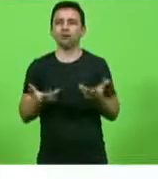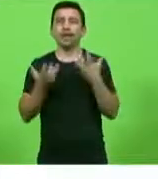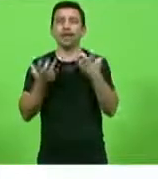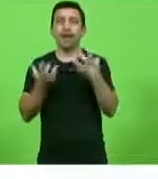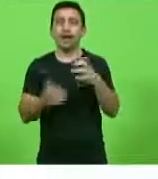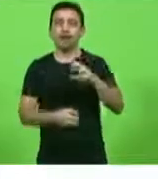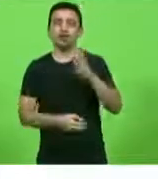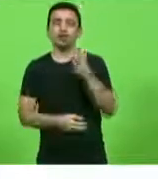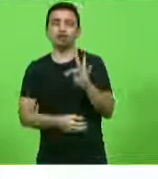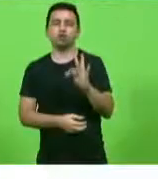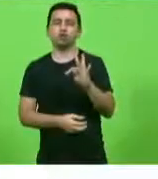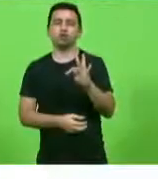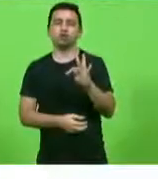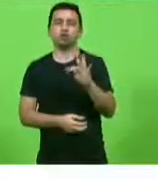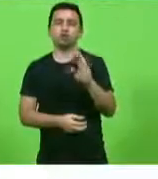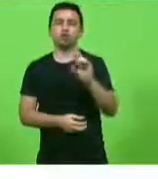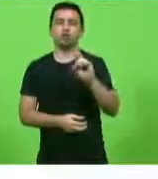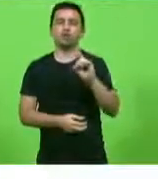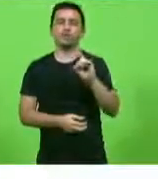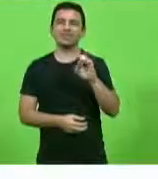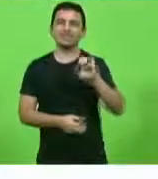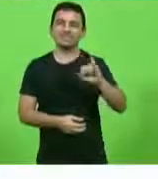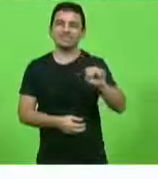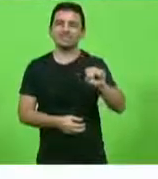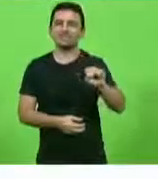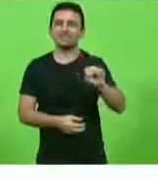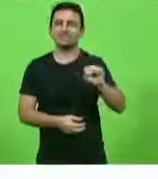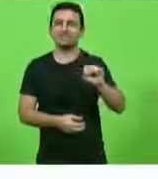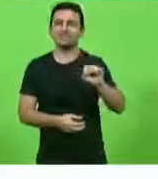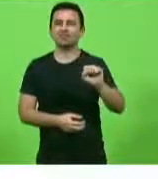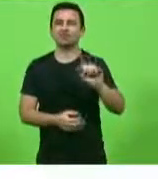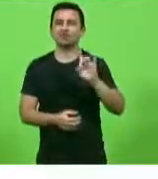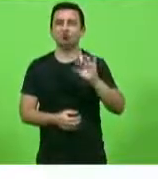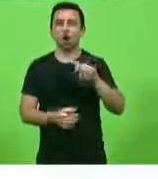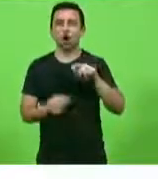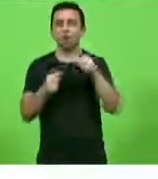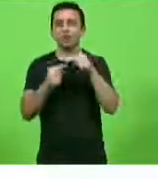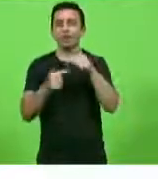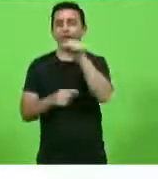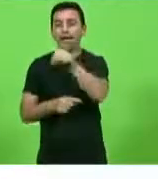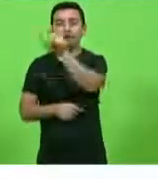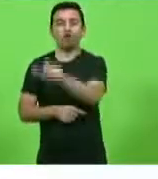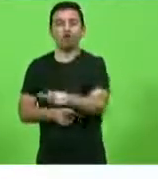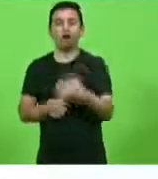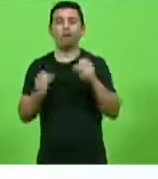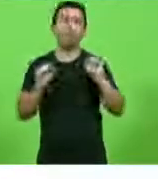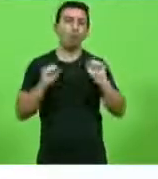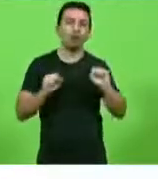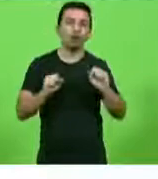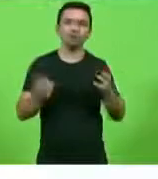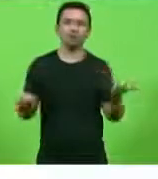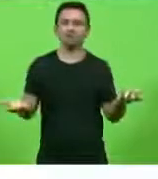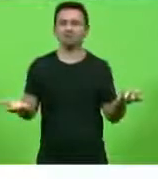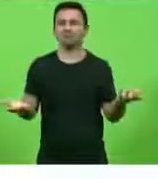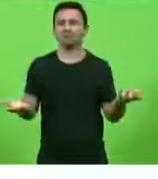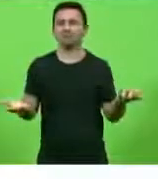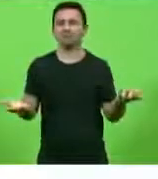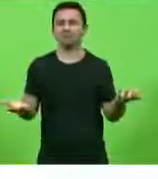todes, que não contempla a mim, não contempla a ti, não contempla ninguém, só a eles mesmos, daí pode, isso é